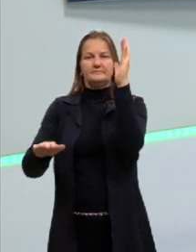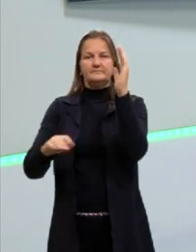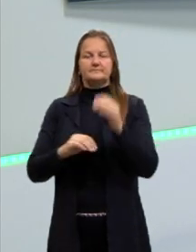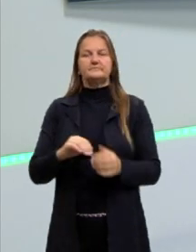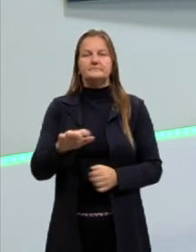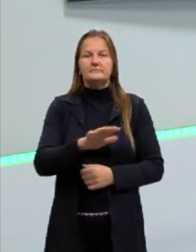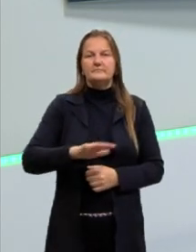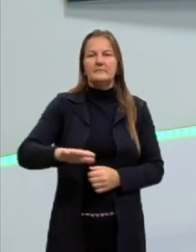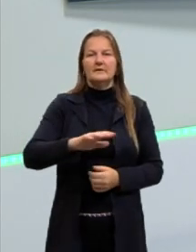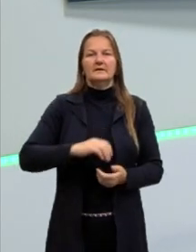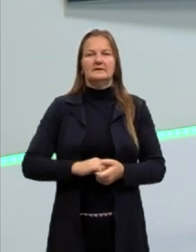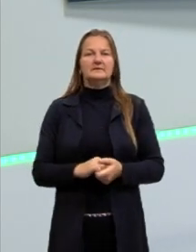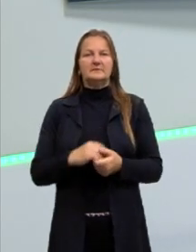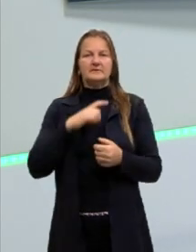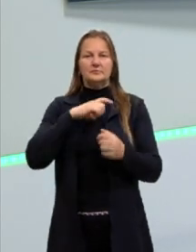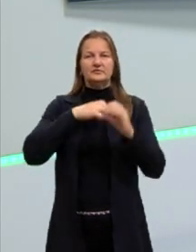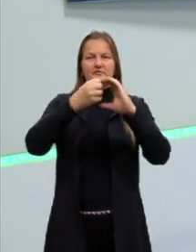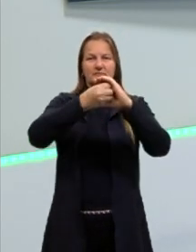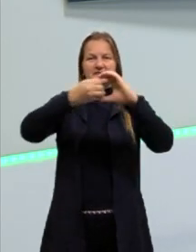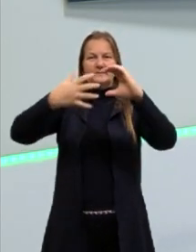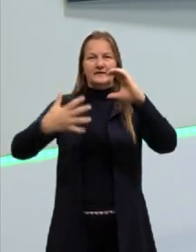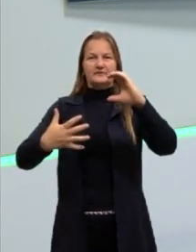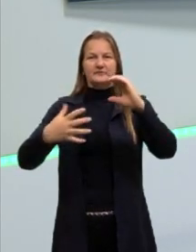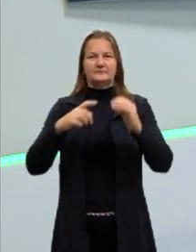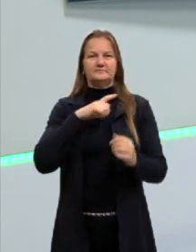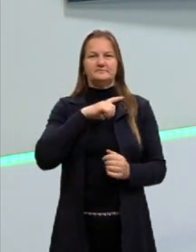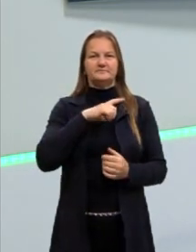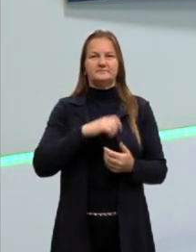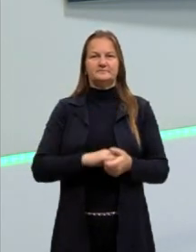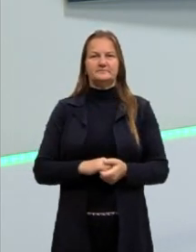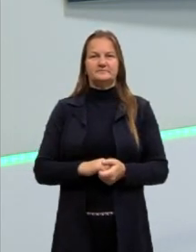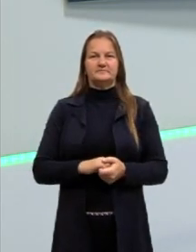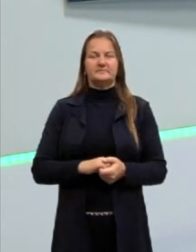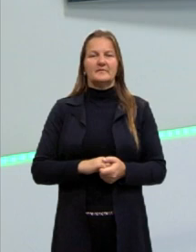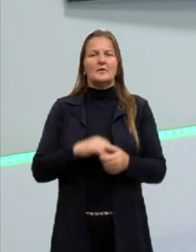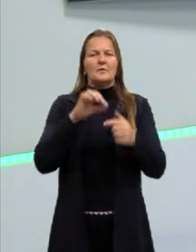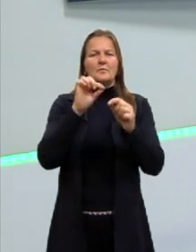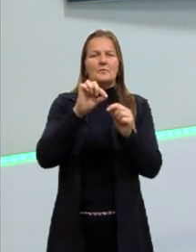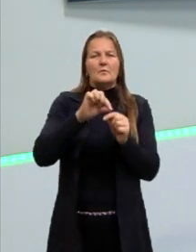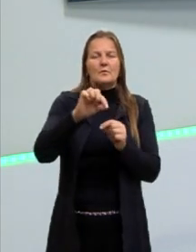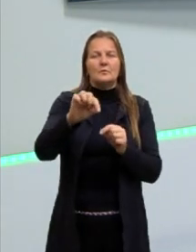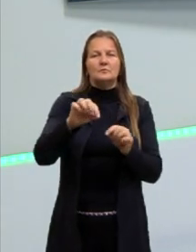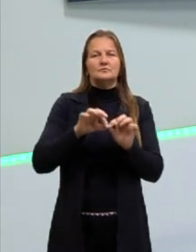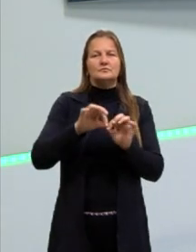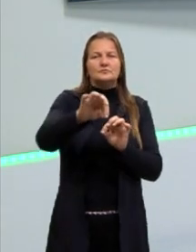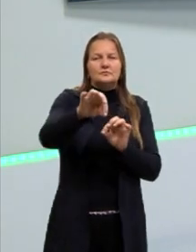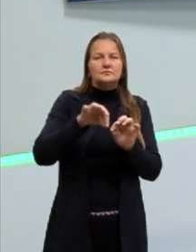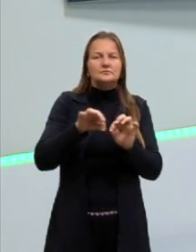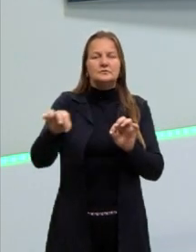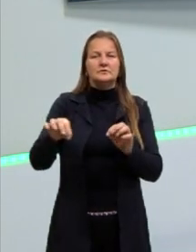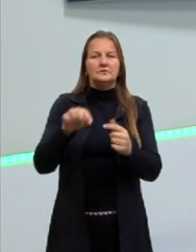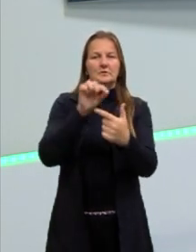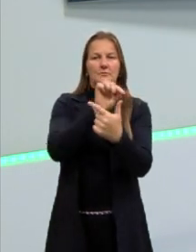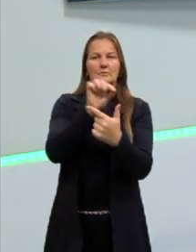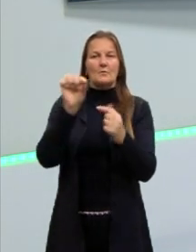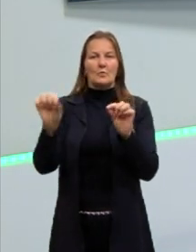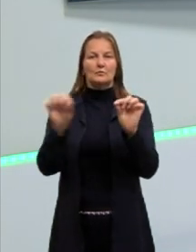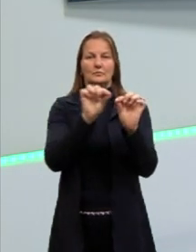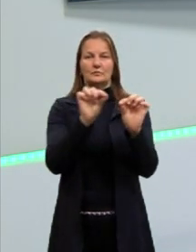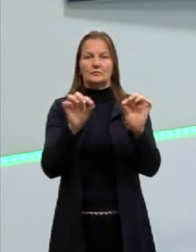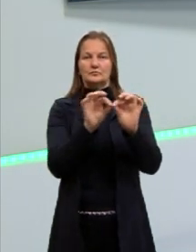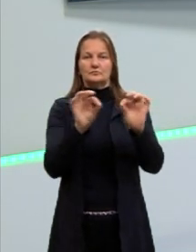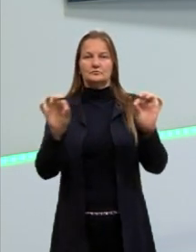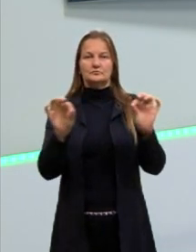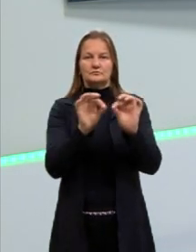todas aquelas características. Nós vimos ali os pontos, a distância entre dois pontos. Então na